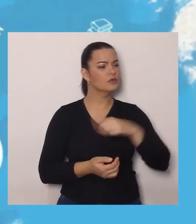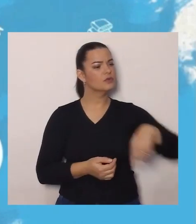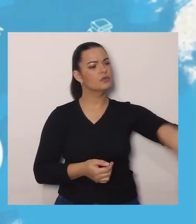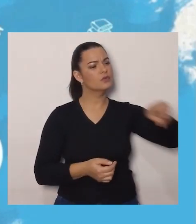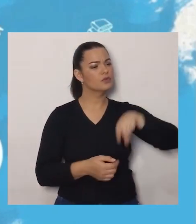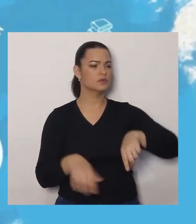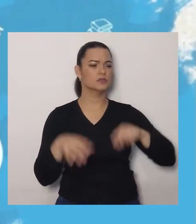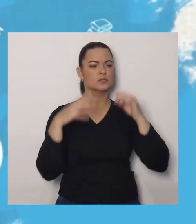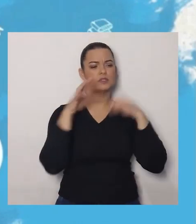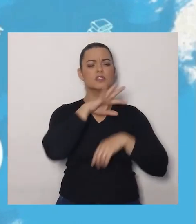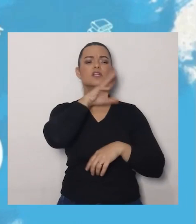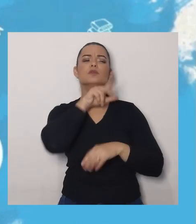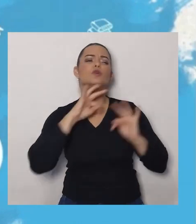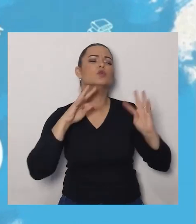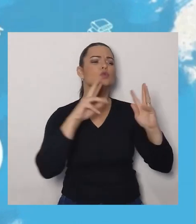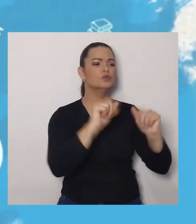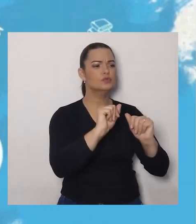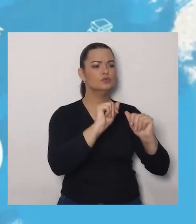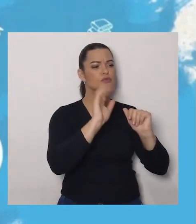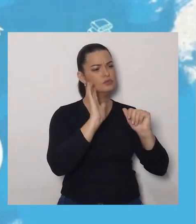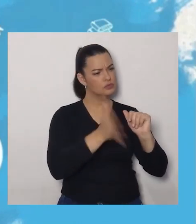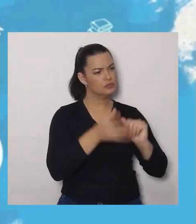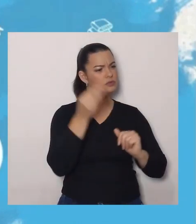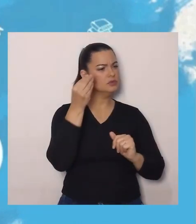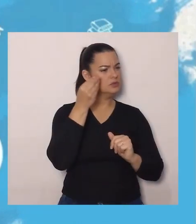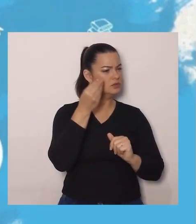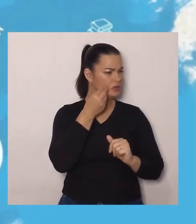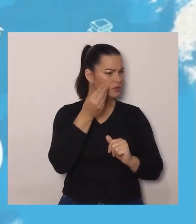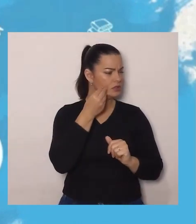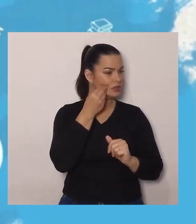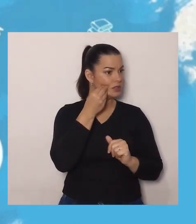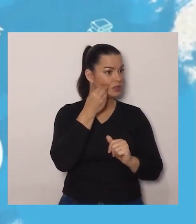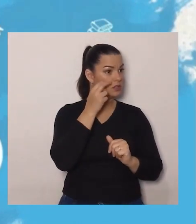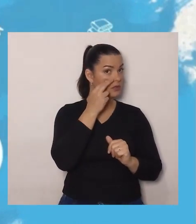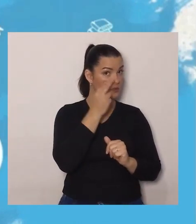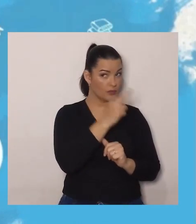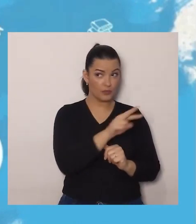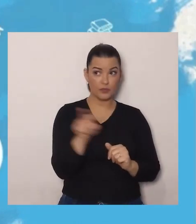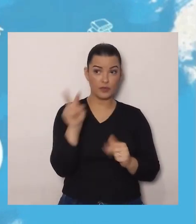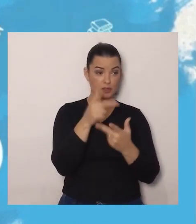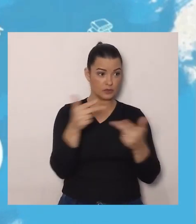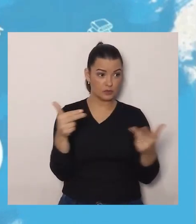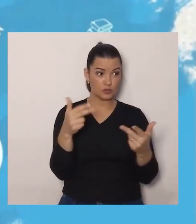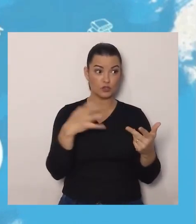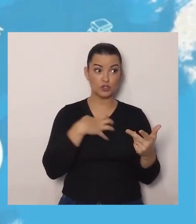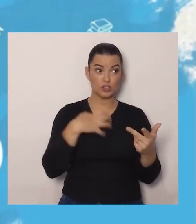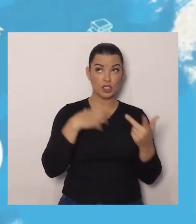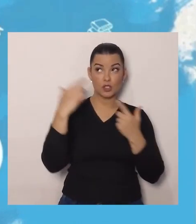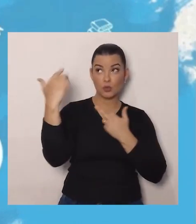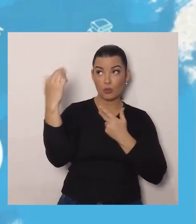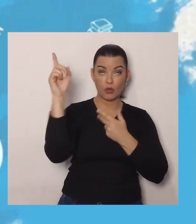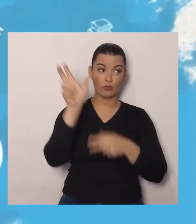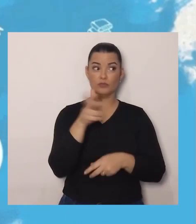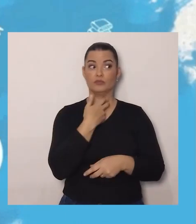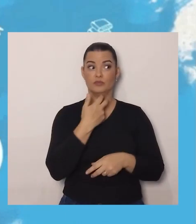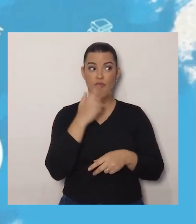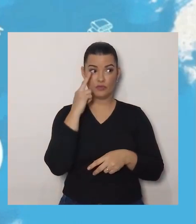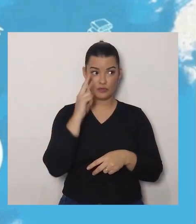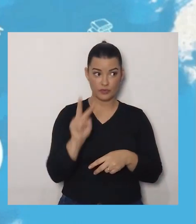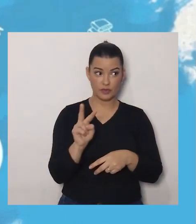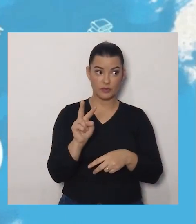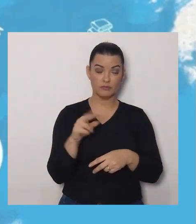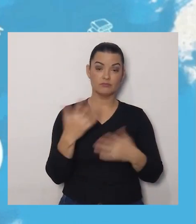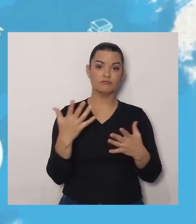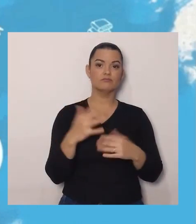vocês já tentaram ver as coisas do ponto de vista do morcego? A coruja, então, se